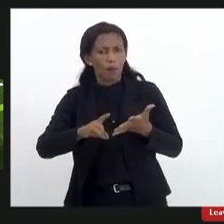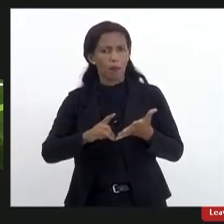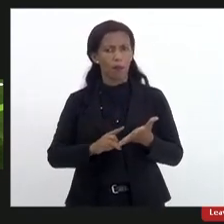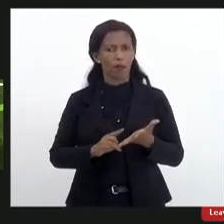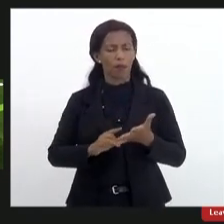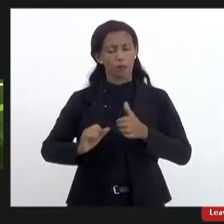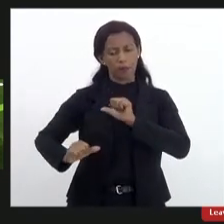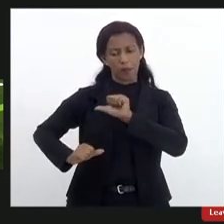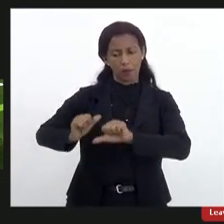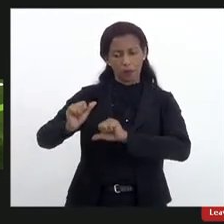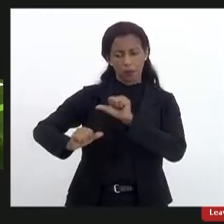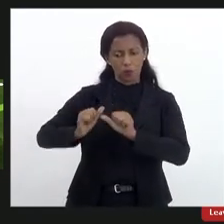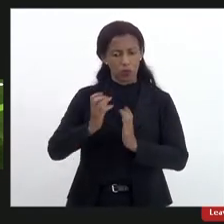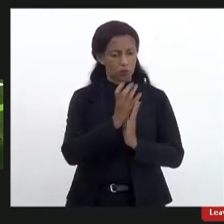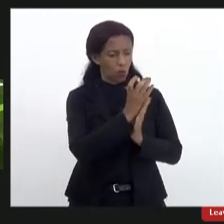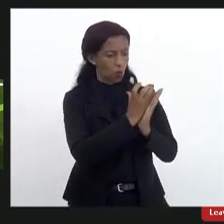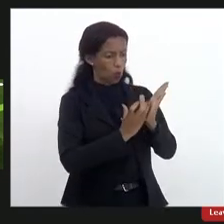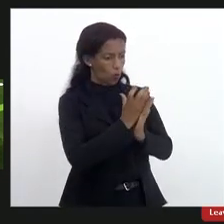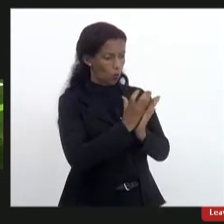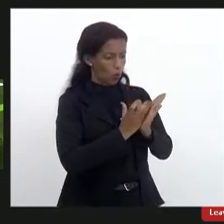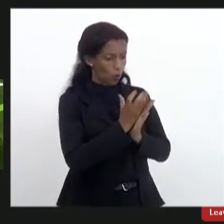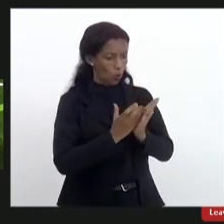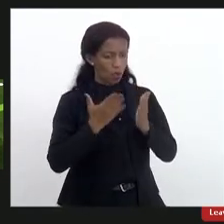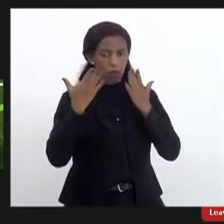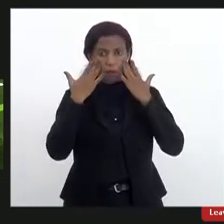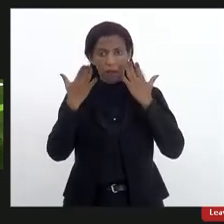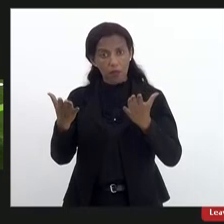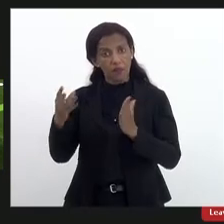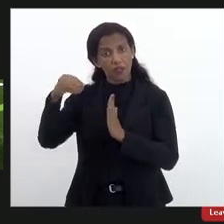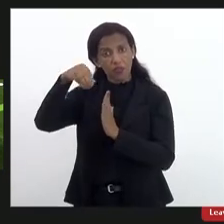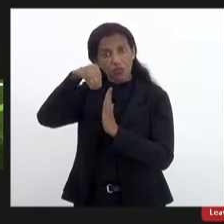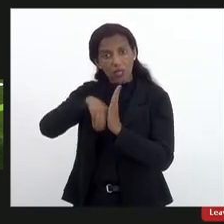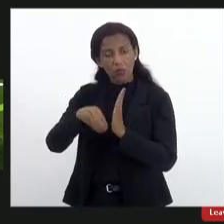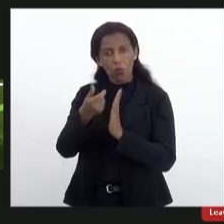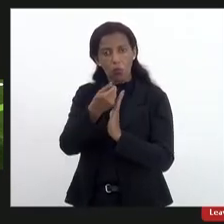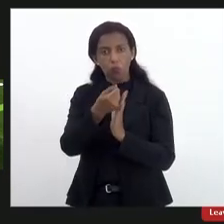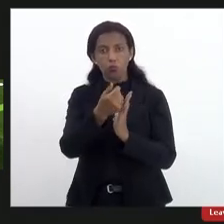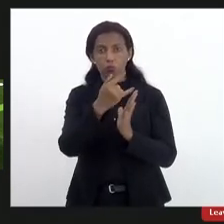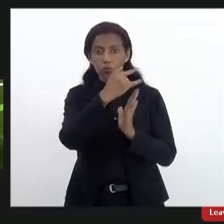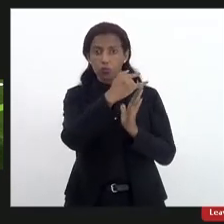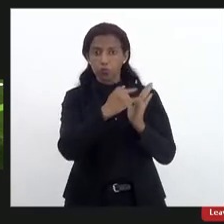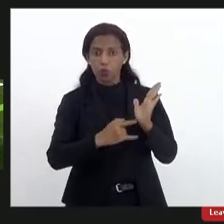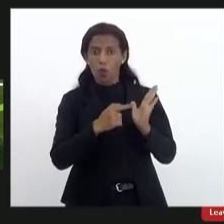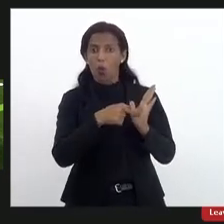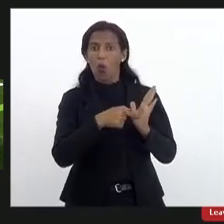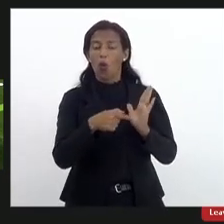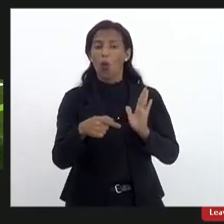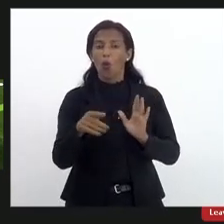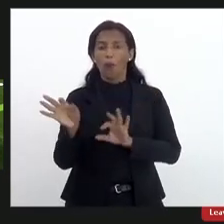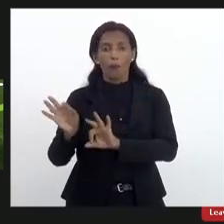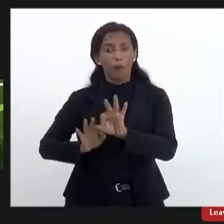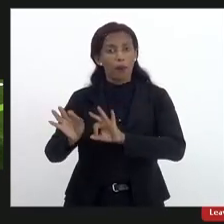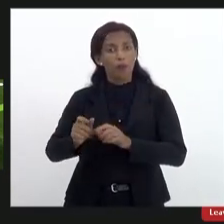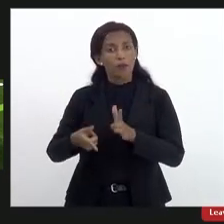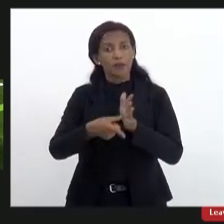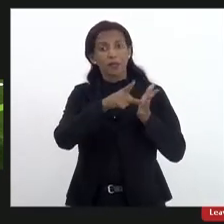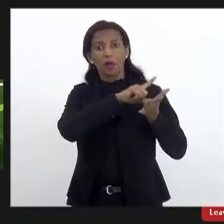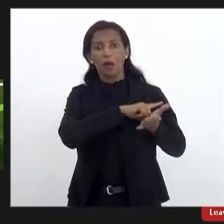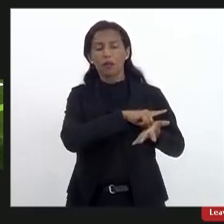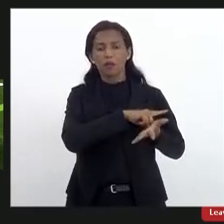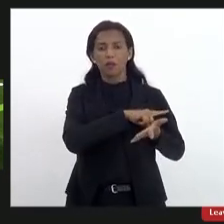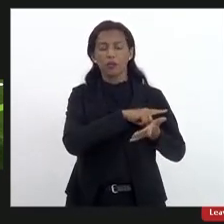curricular é tá manifesto lá no plano estadual de educação o plano deveria anteceder